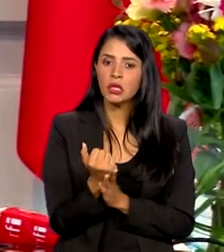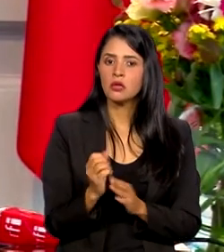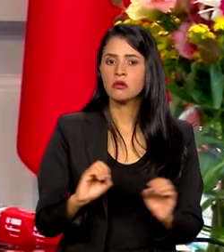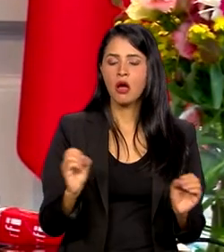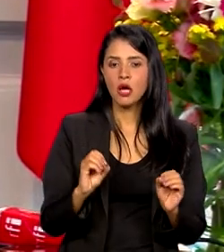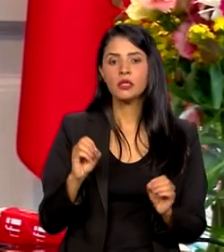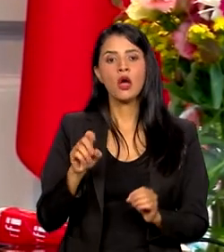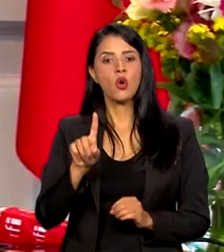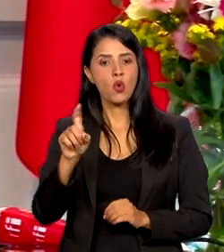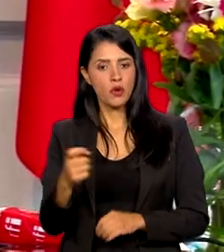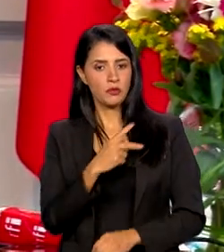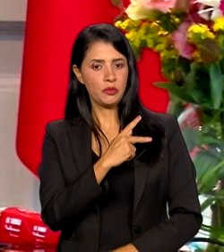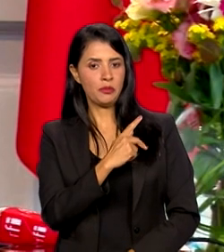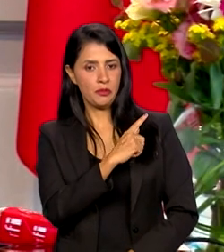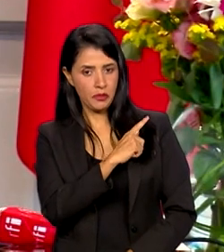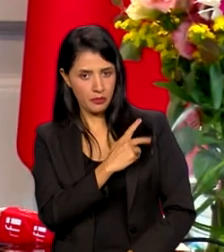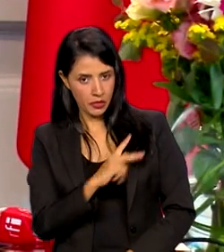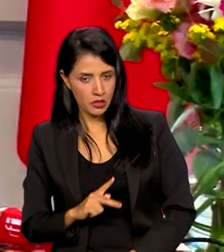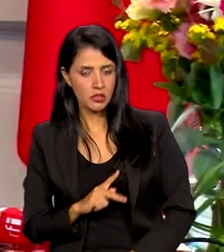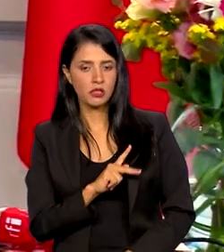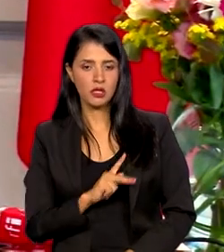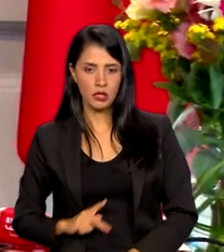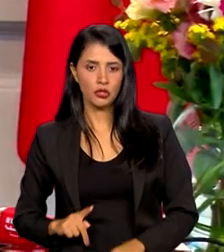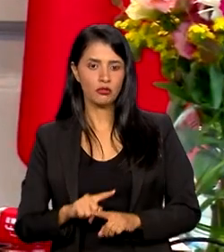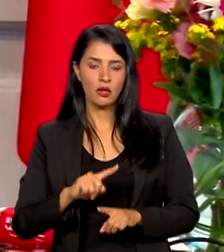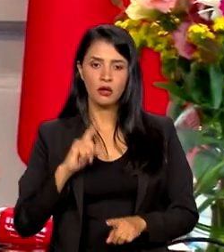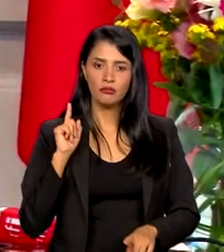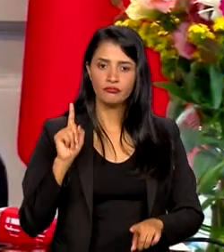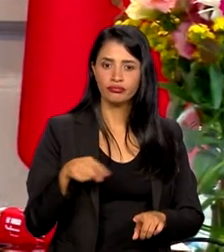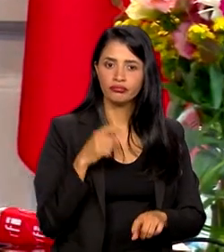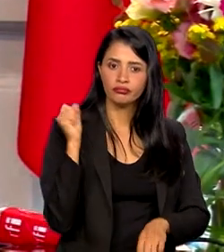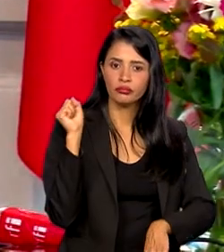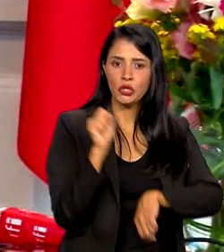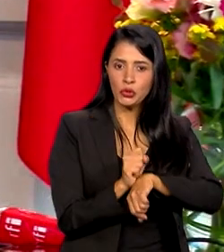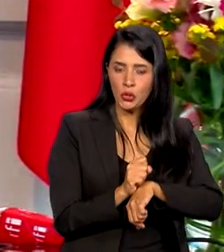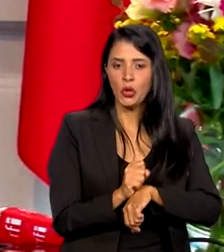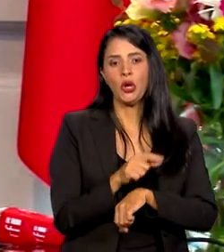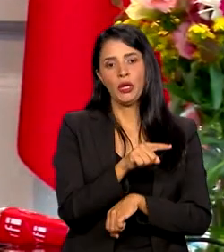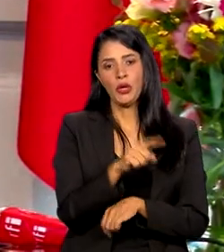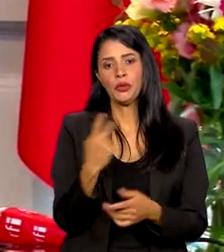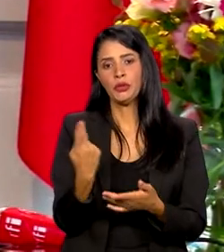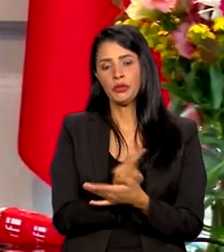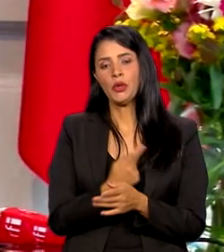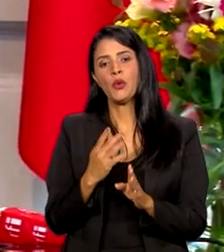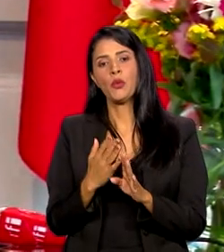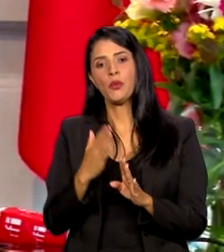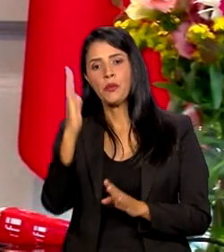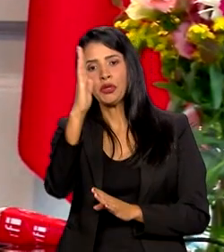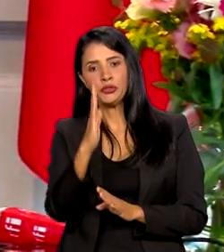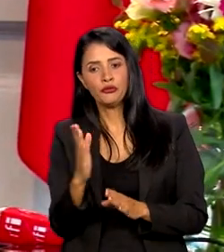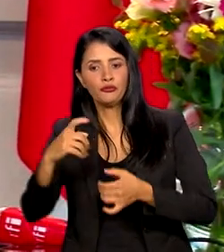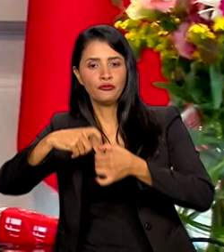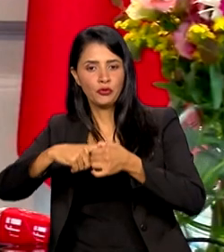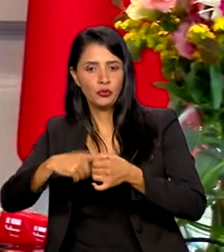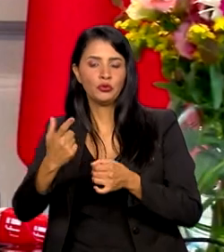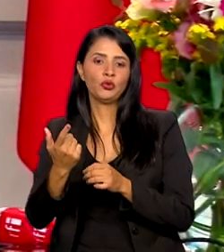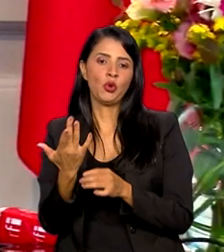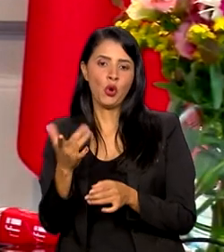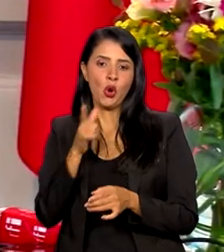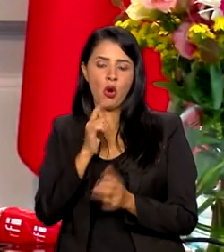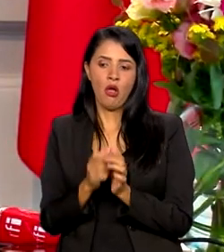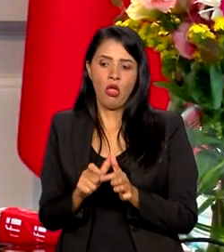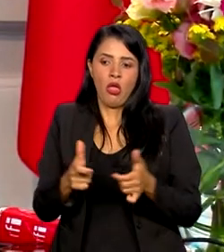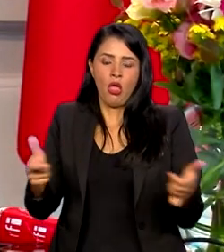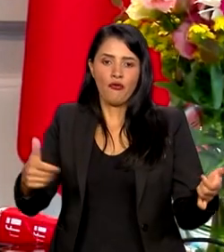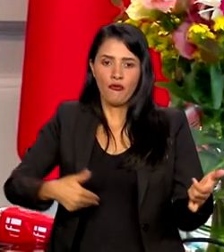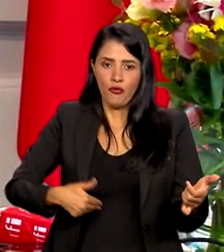aprovação do reajuste do Congresso Nacional e o Brasil voltou ao mapa da fome. E essa foi uma das políticas importantes, segundo a FAO, que tirou o